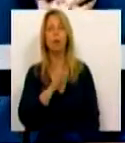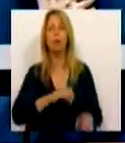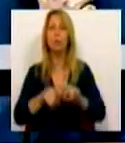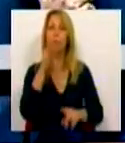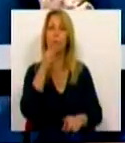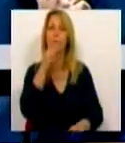Obrigado. Obrigado.